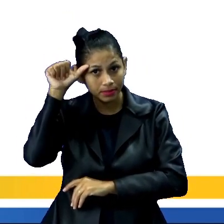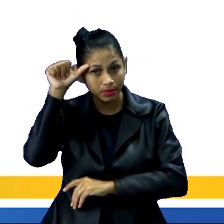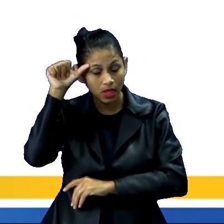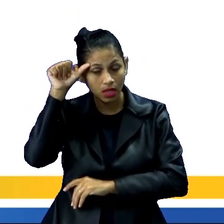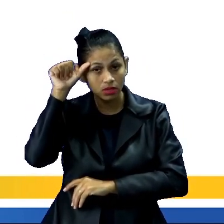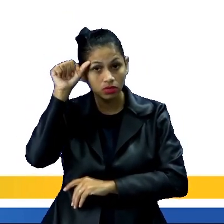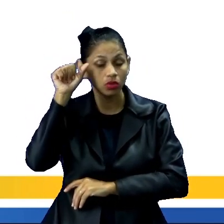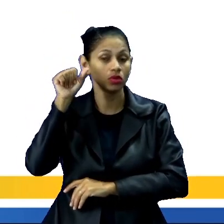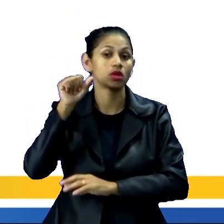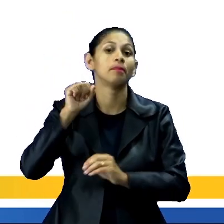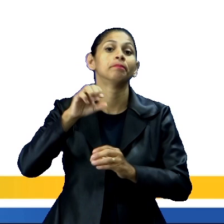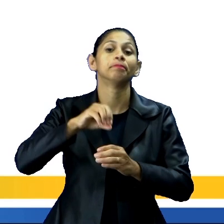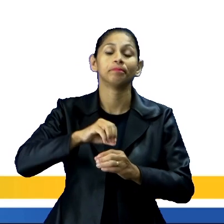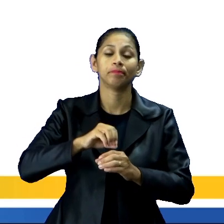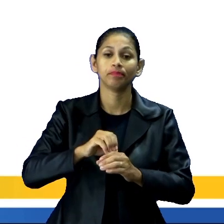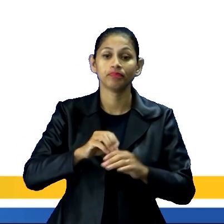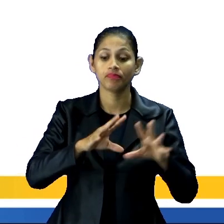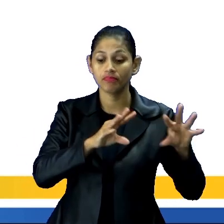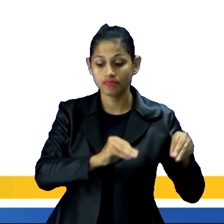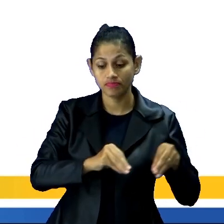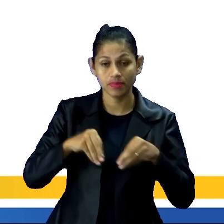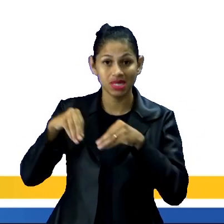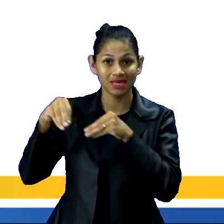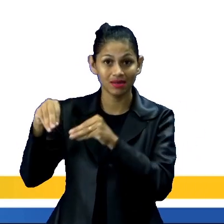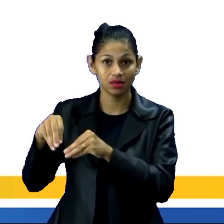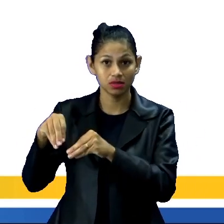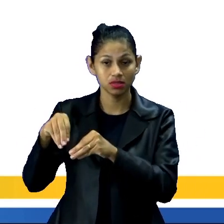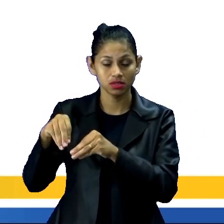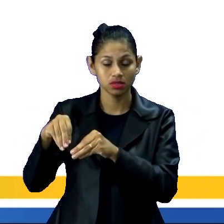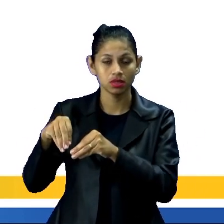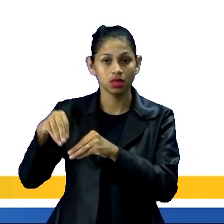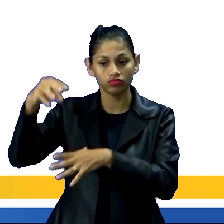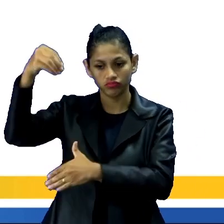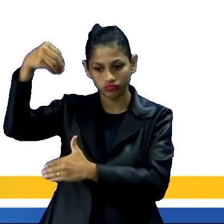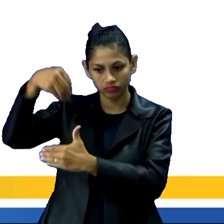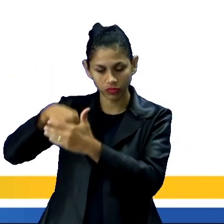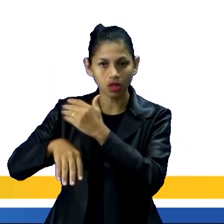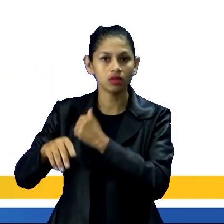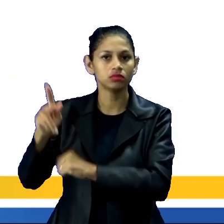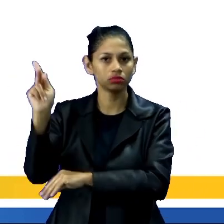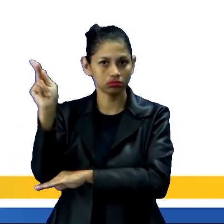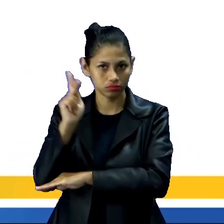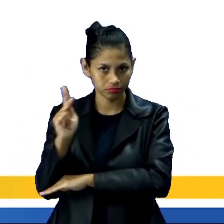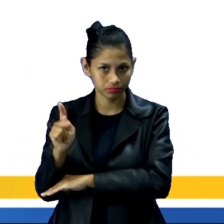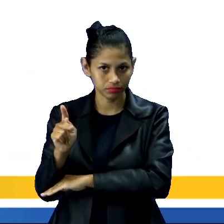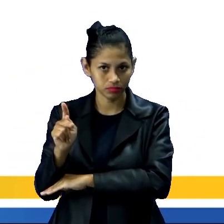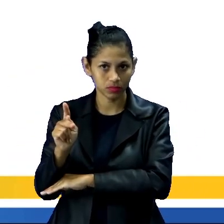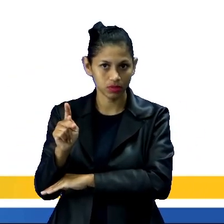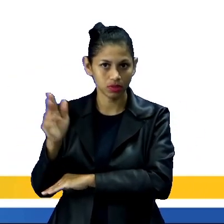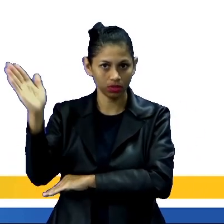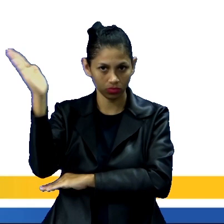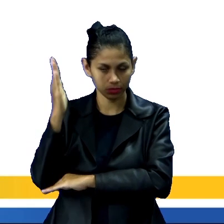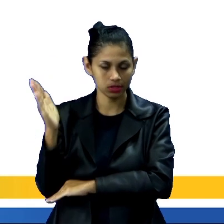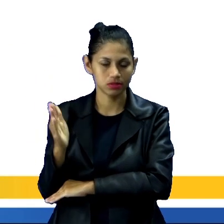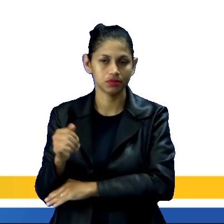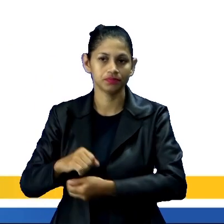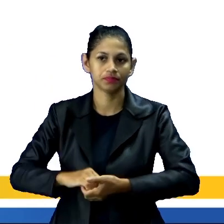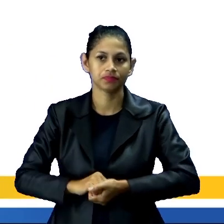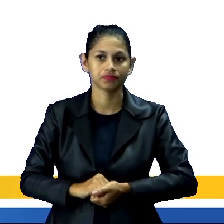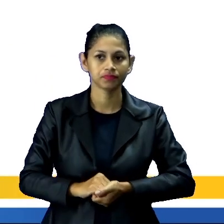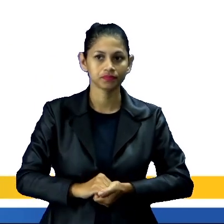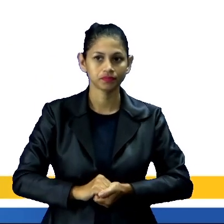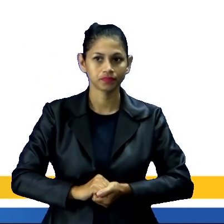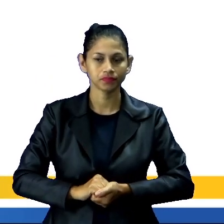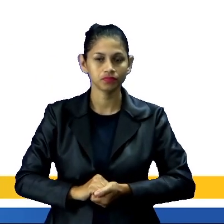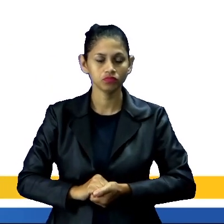cidade, mas moro dentro do mesmo país, tá? Então, isso é uma migração interna, tá bom? Quando é para outro